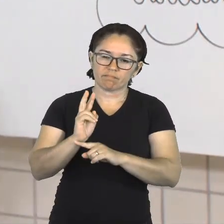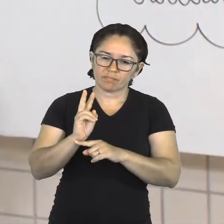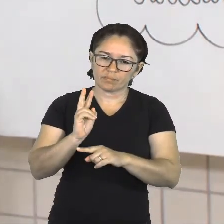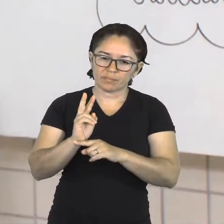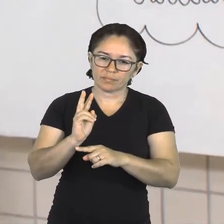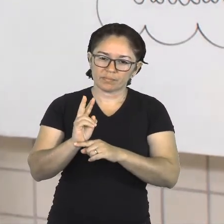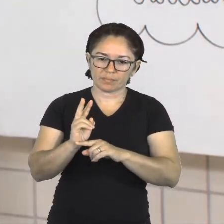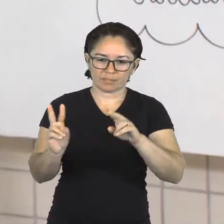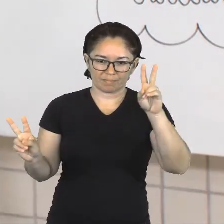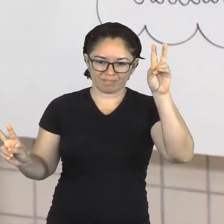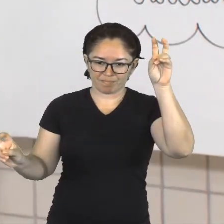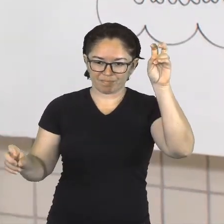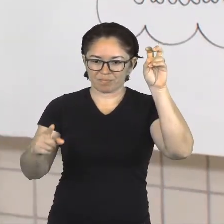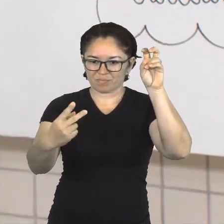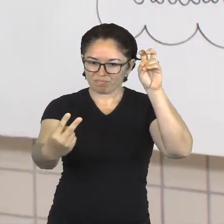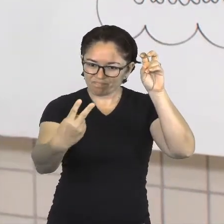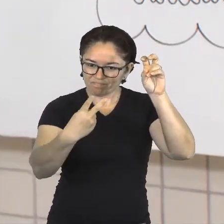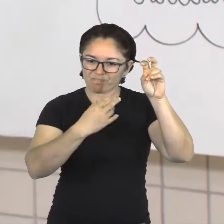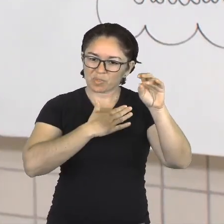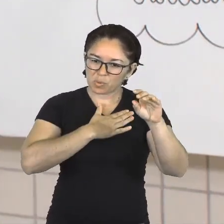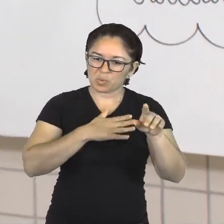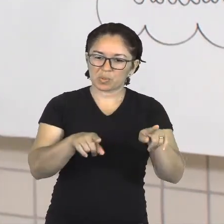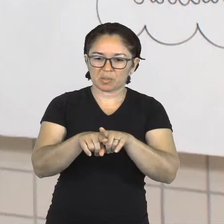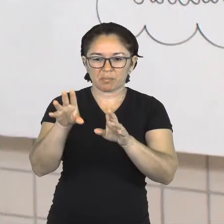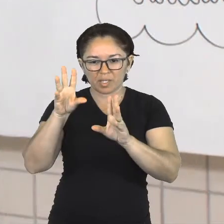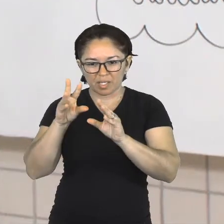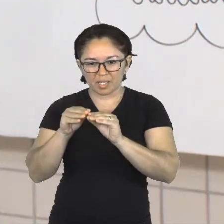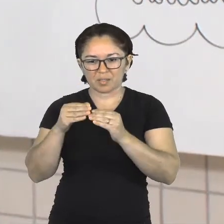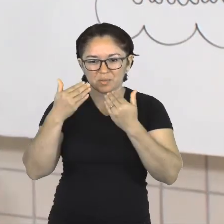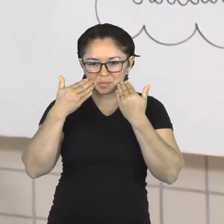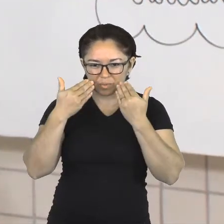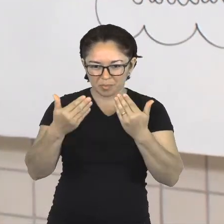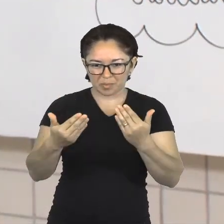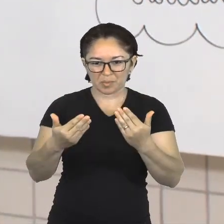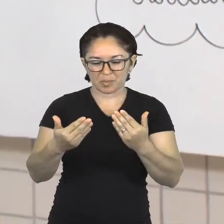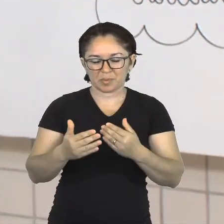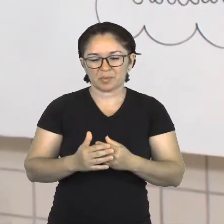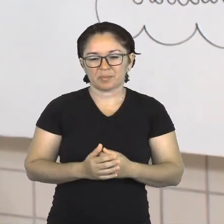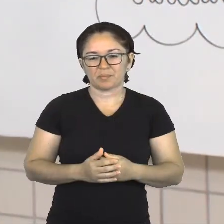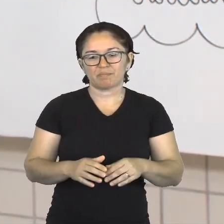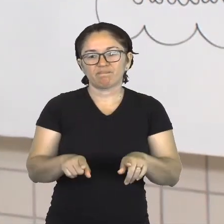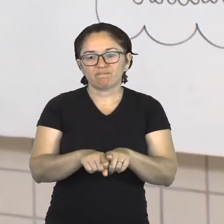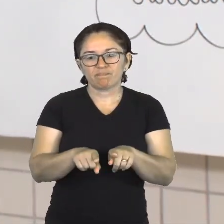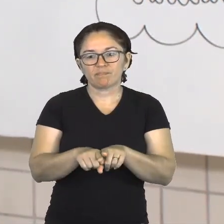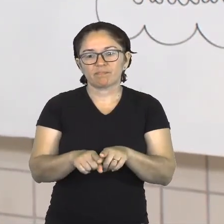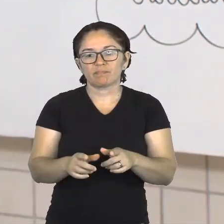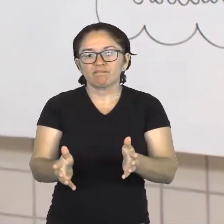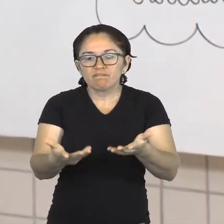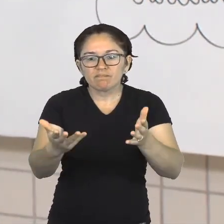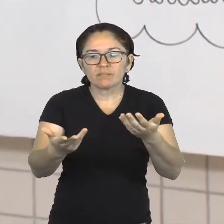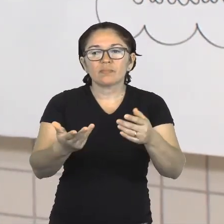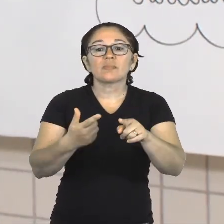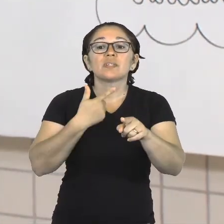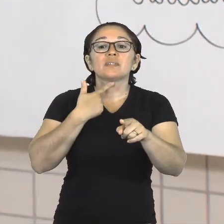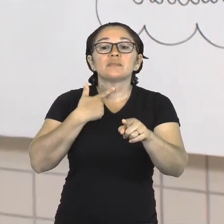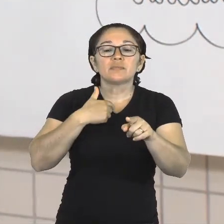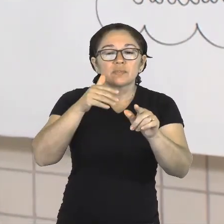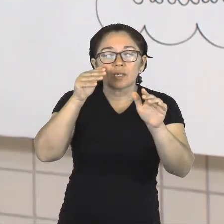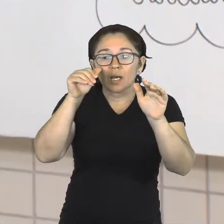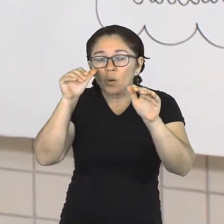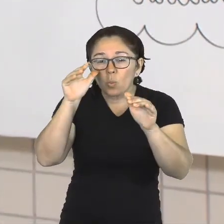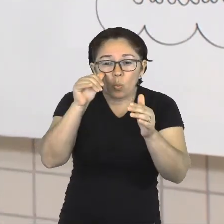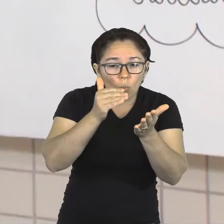dessa frase aqui, da resenha que nós lemos e que isso tenha deixado vocês inspirados para